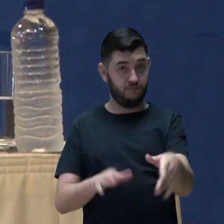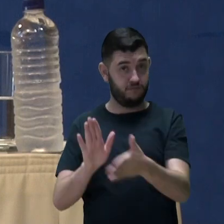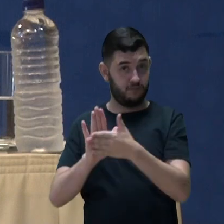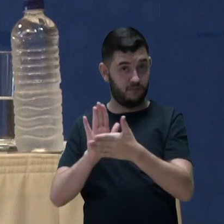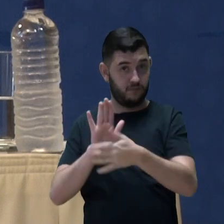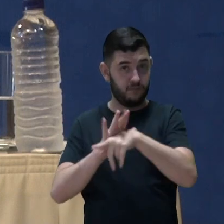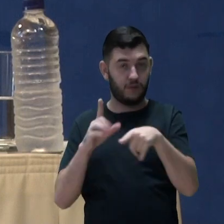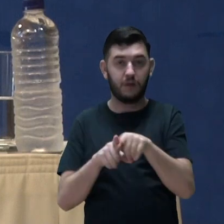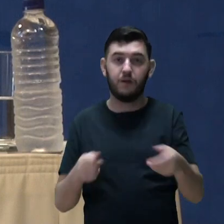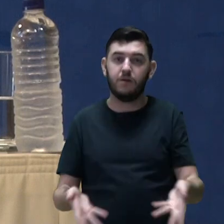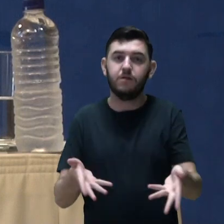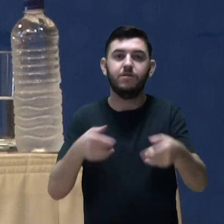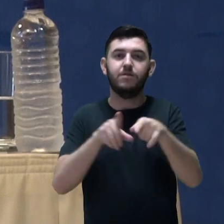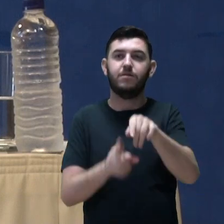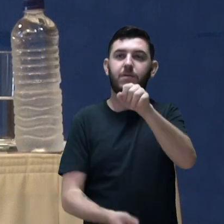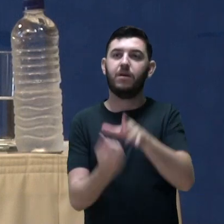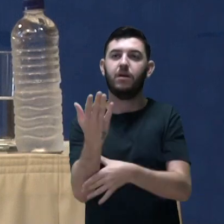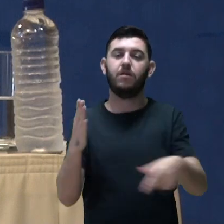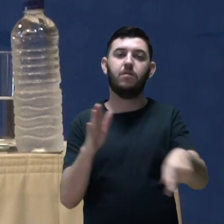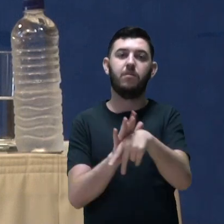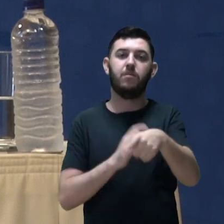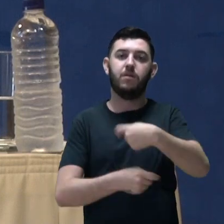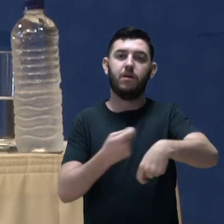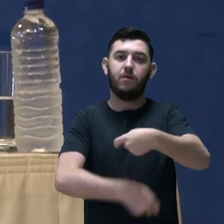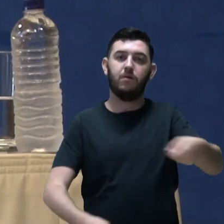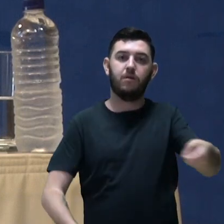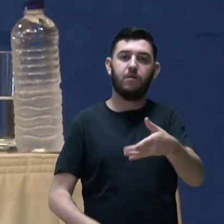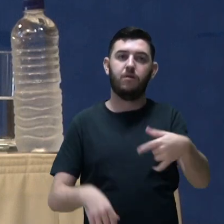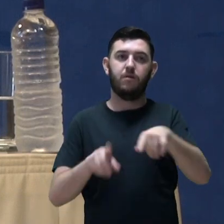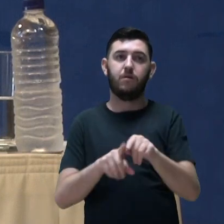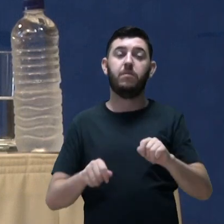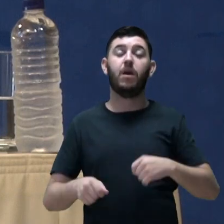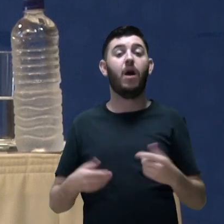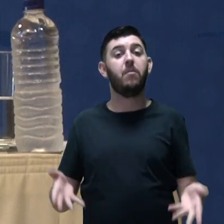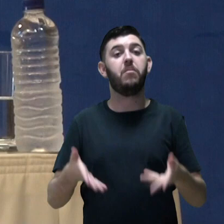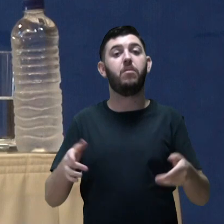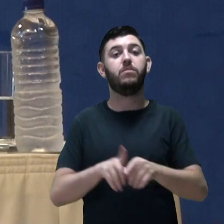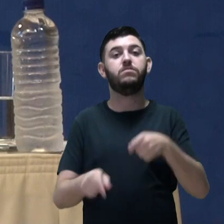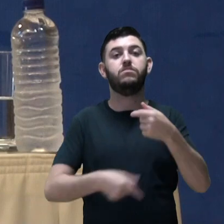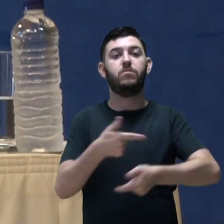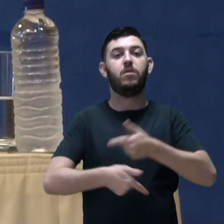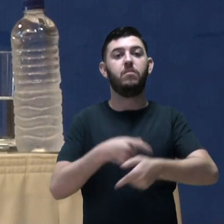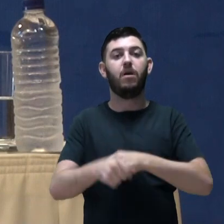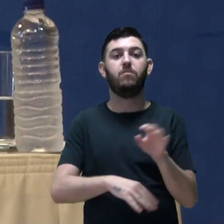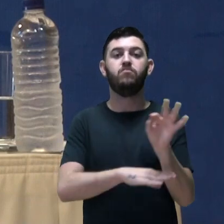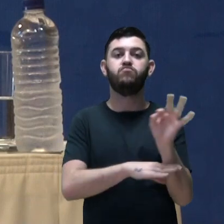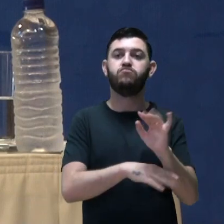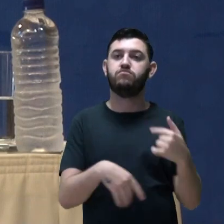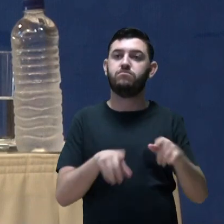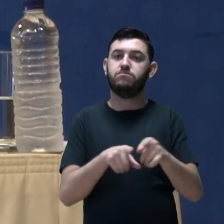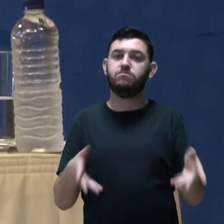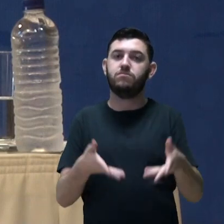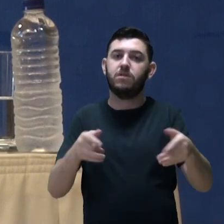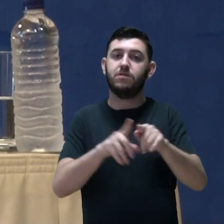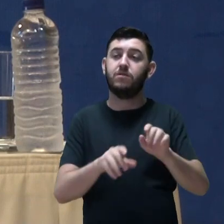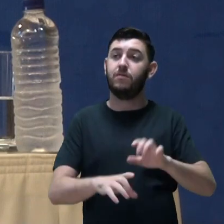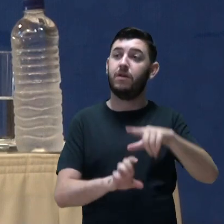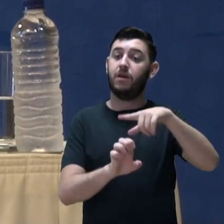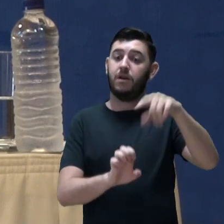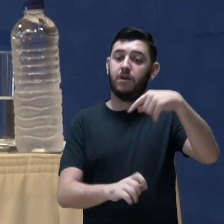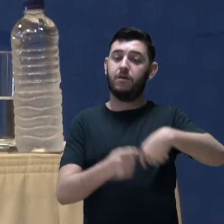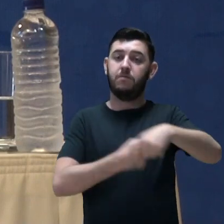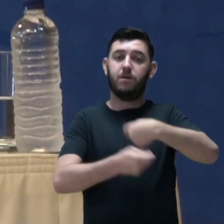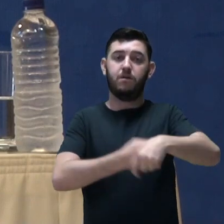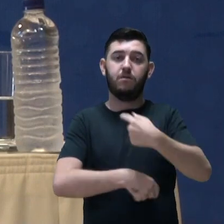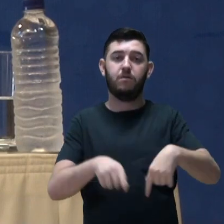no estímulo, à criação de novos negócios e à promoção do trabalho formal, incentivando o empreendedorismo e as